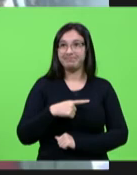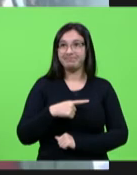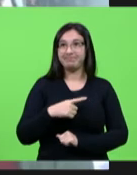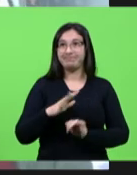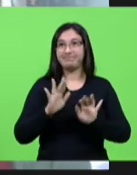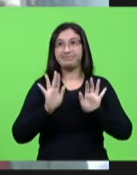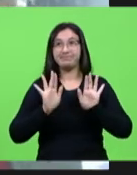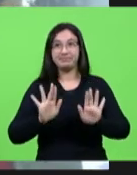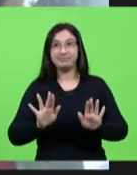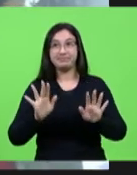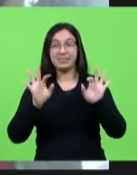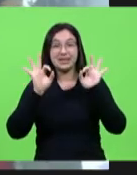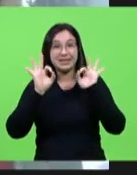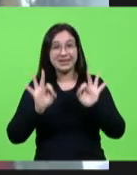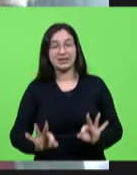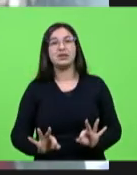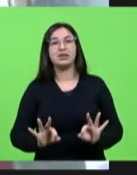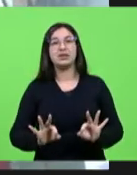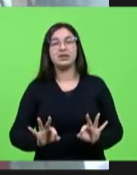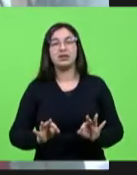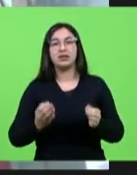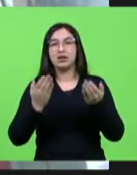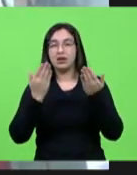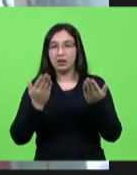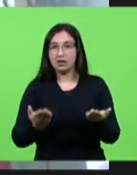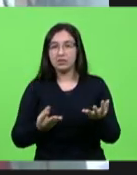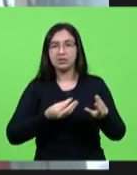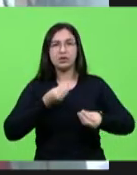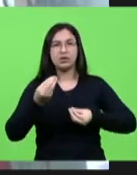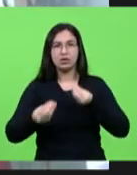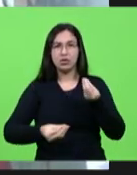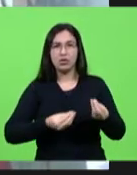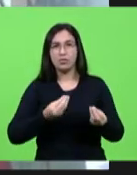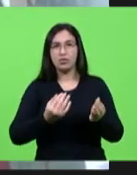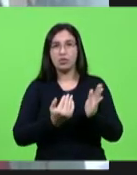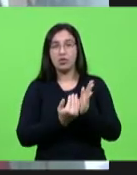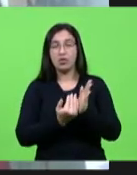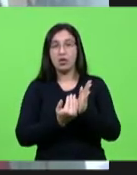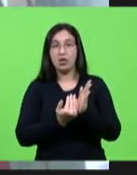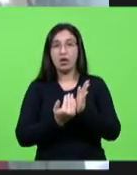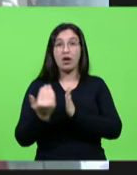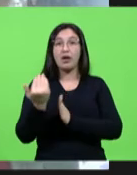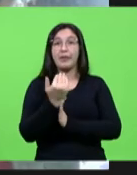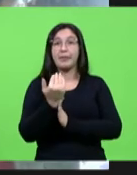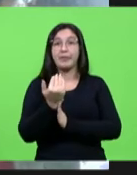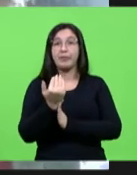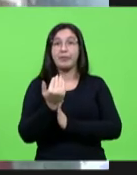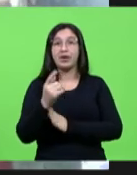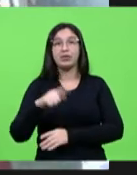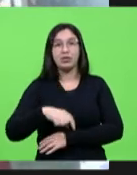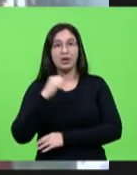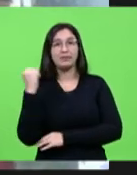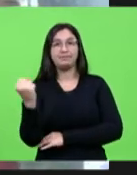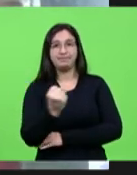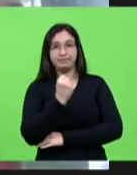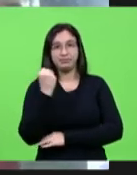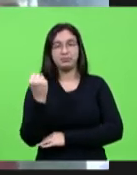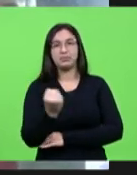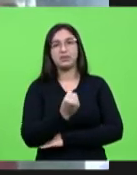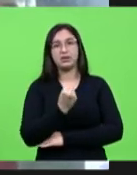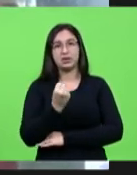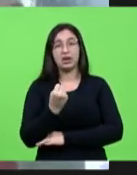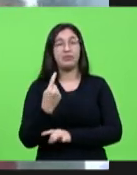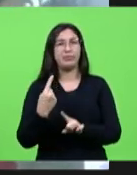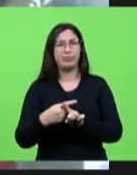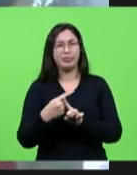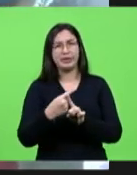vocês tenham certeza de que o momento que nós estamos vivendo é grave é grave por várias